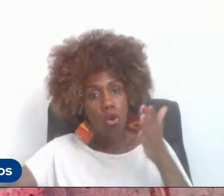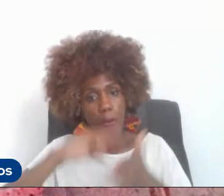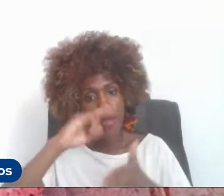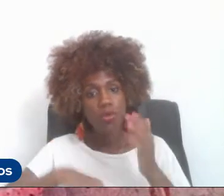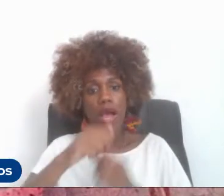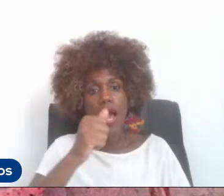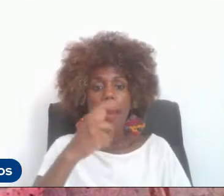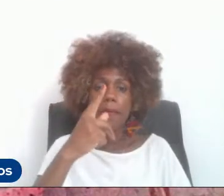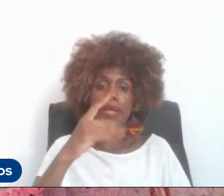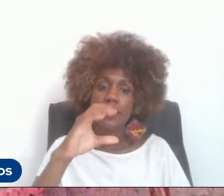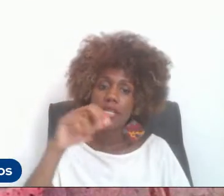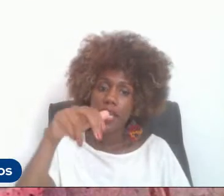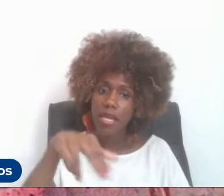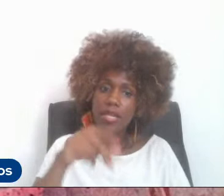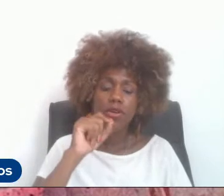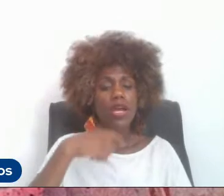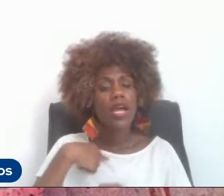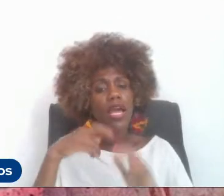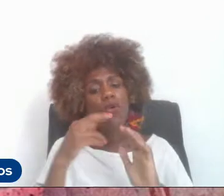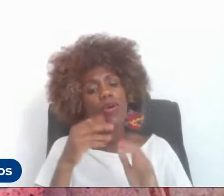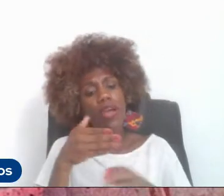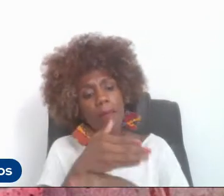entra e, mais recentemente,